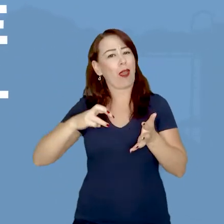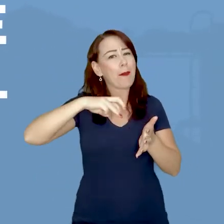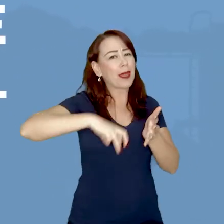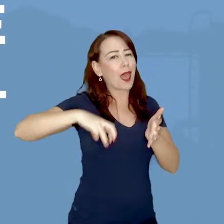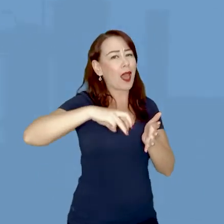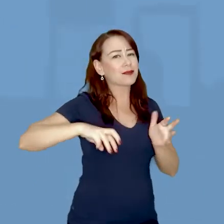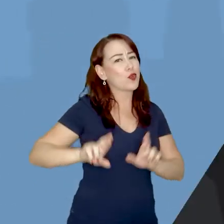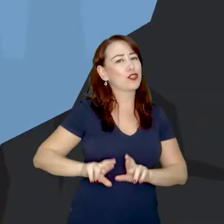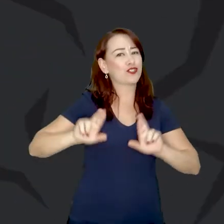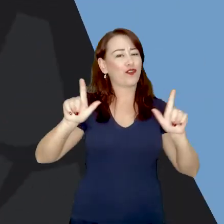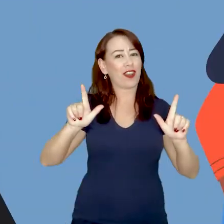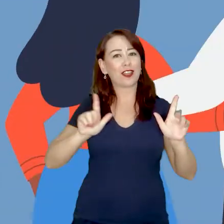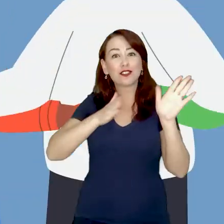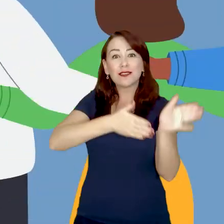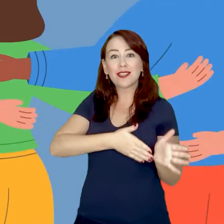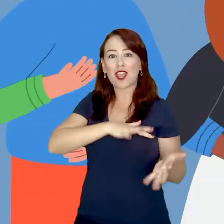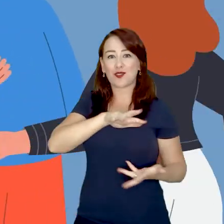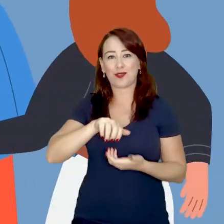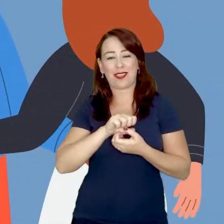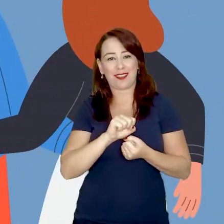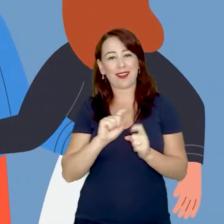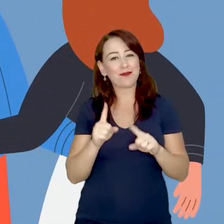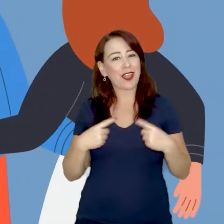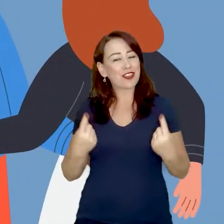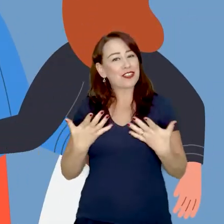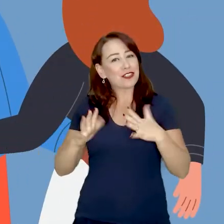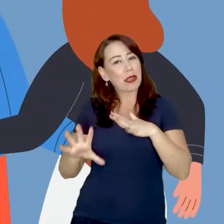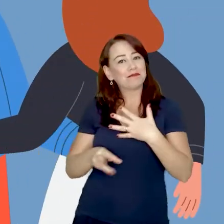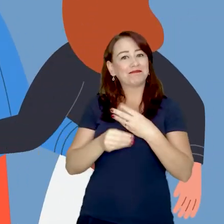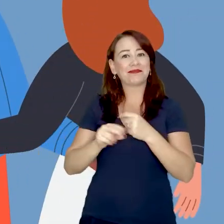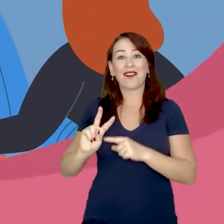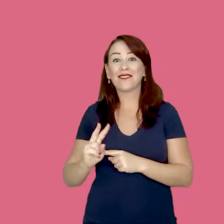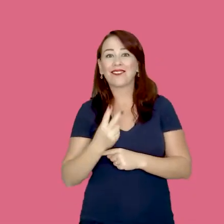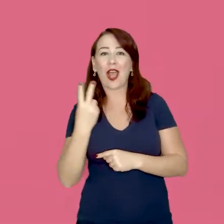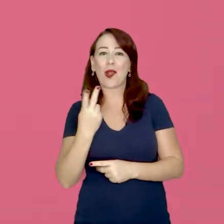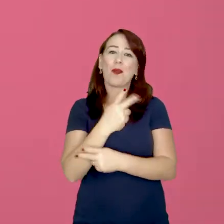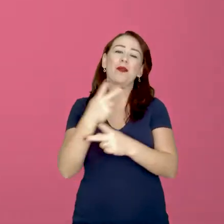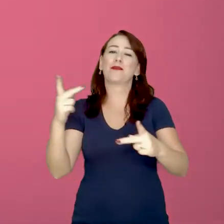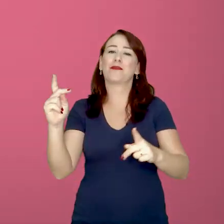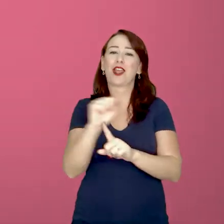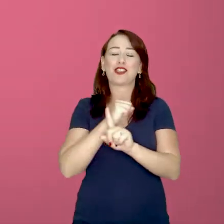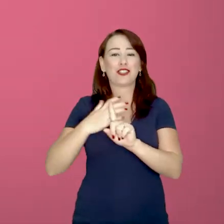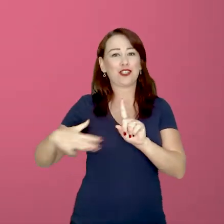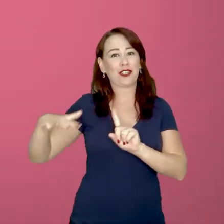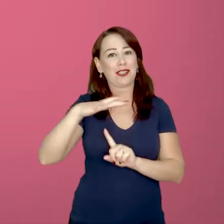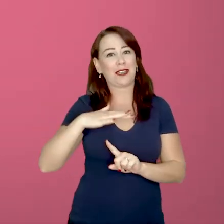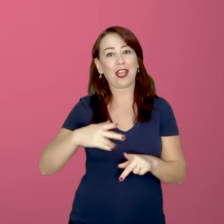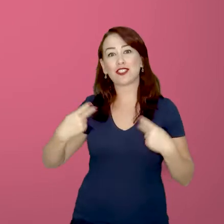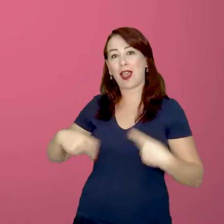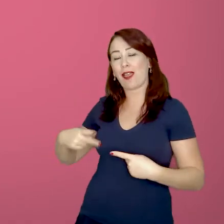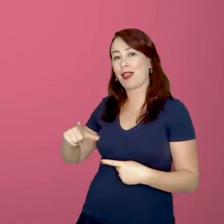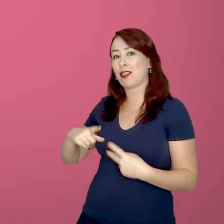sustentável, capaz de gerar resultados e construir valor para a sociedade. Temos duas unidades